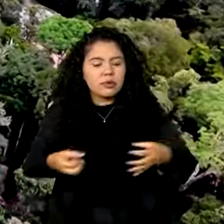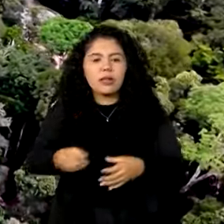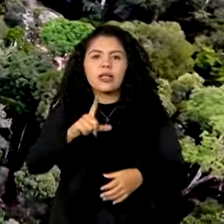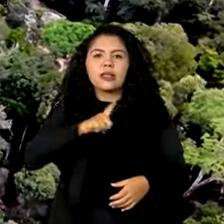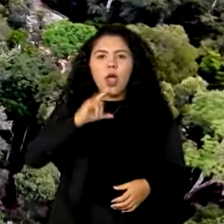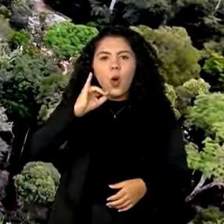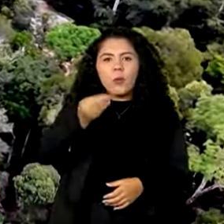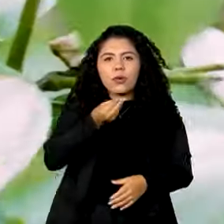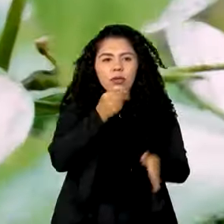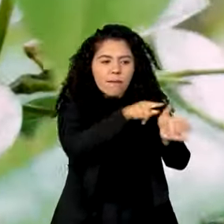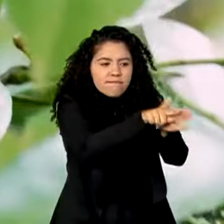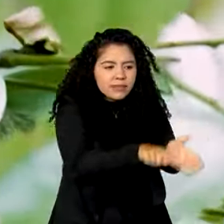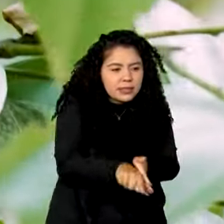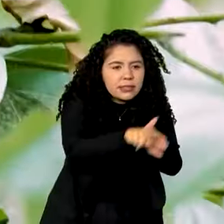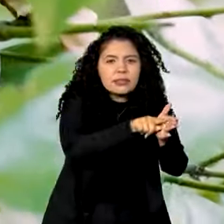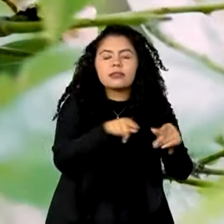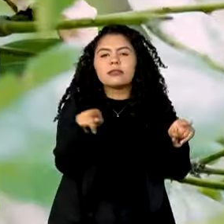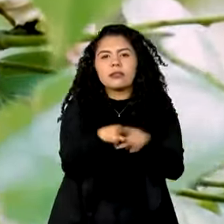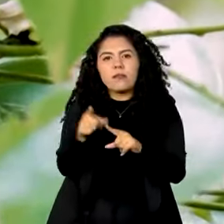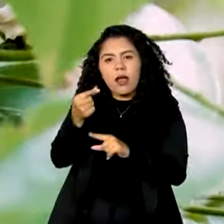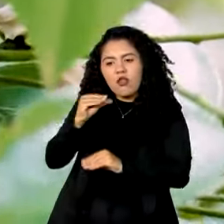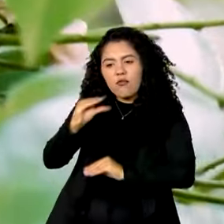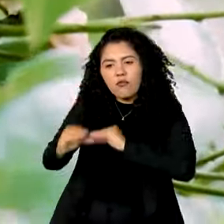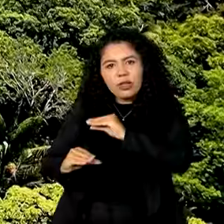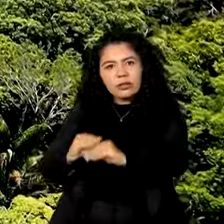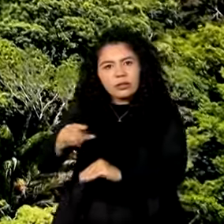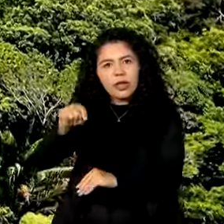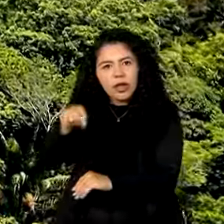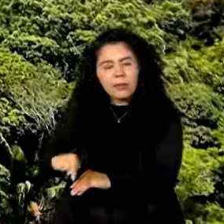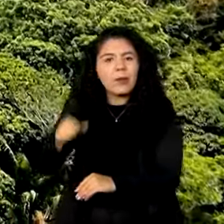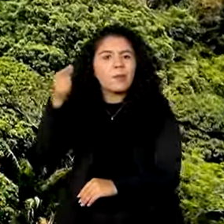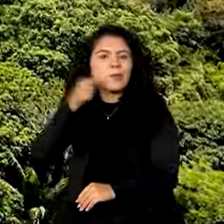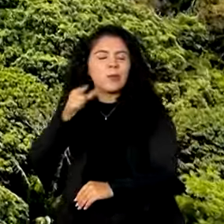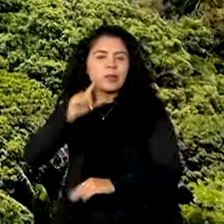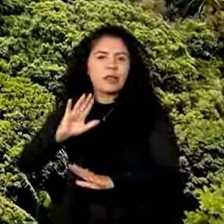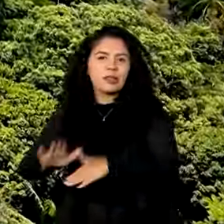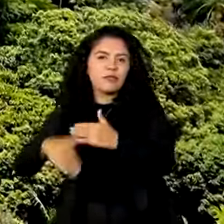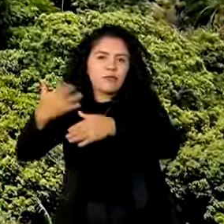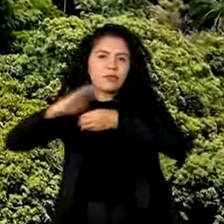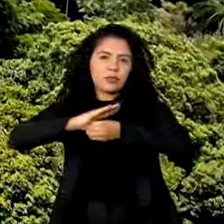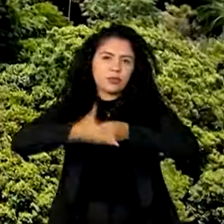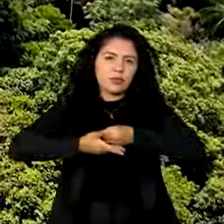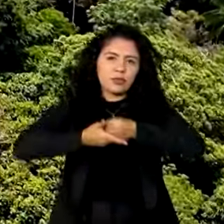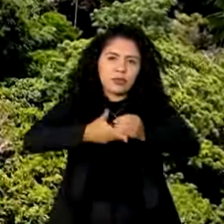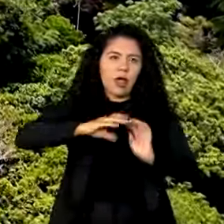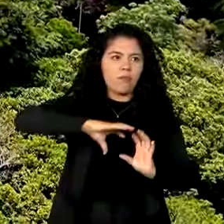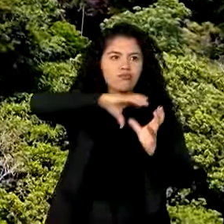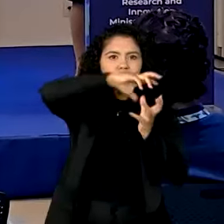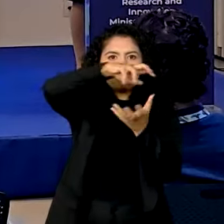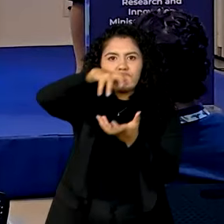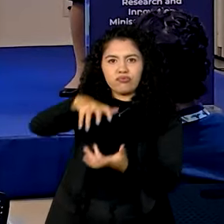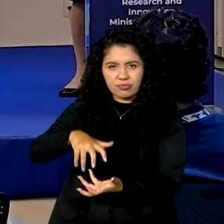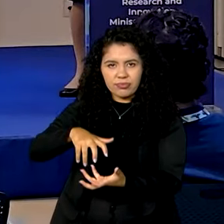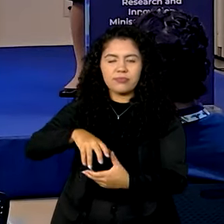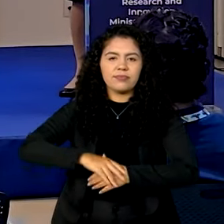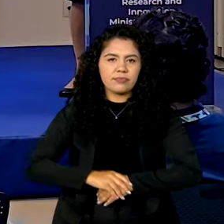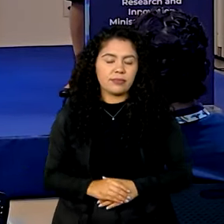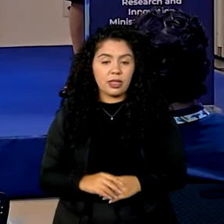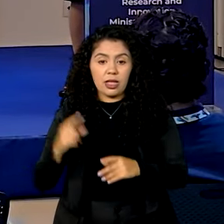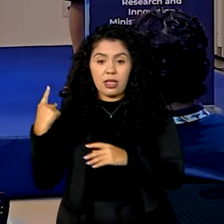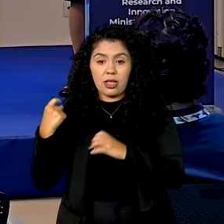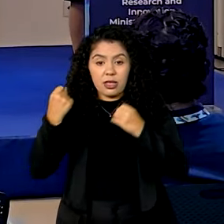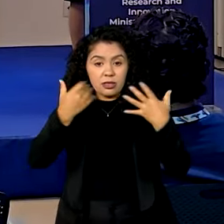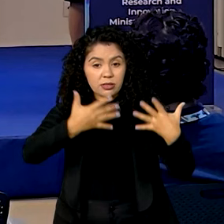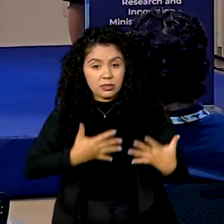de pesquisa e financiamentos para permitir o desenvolvimento sustentável global. Países em desenvolvimento